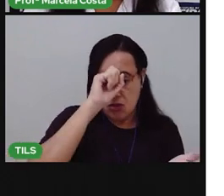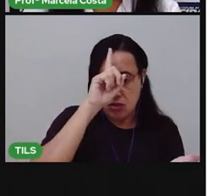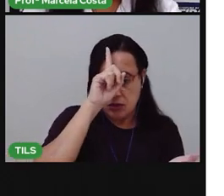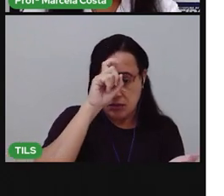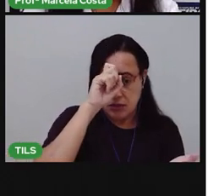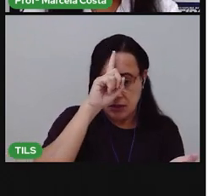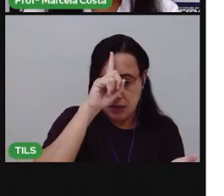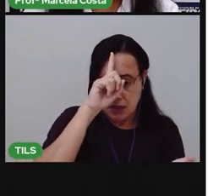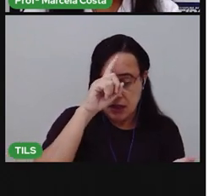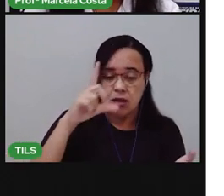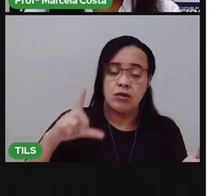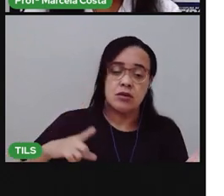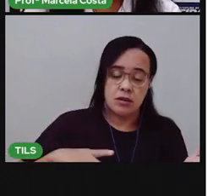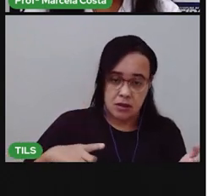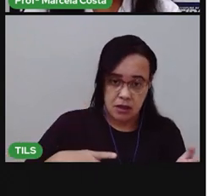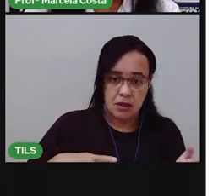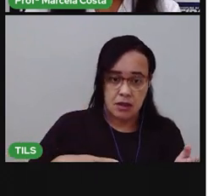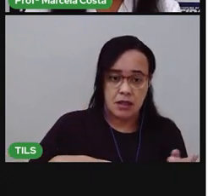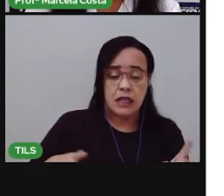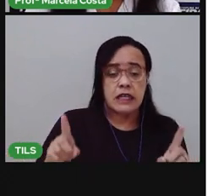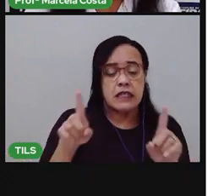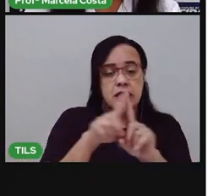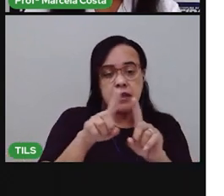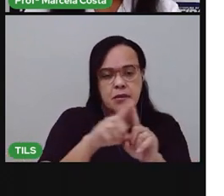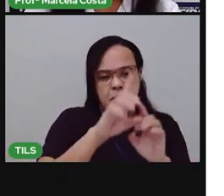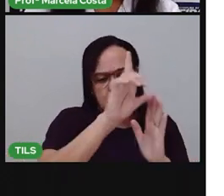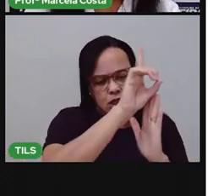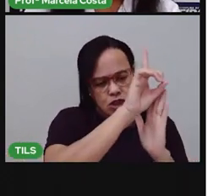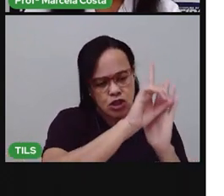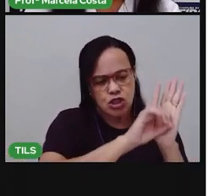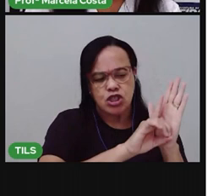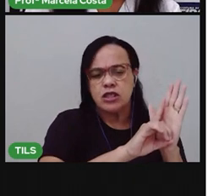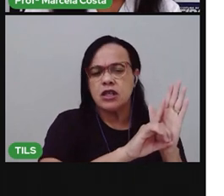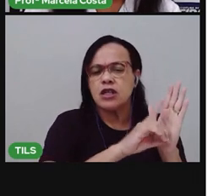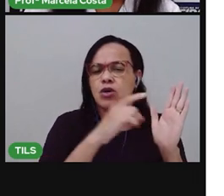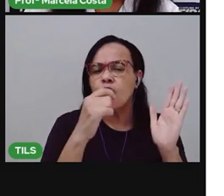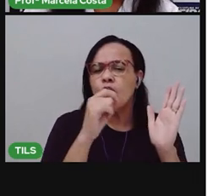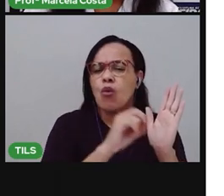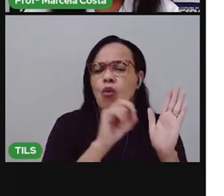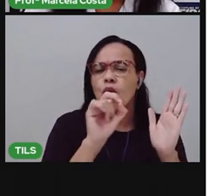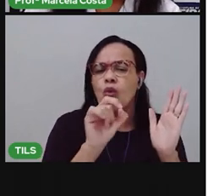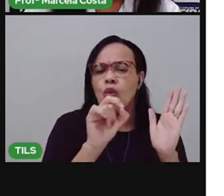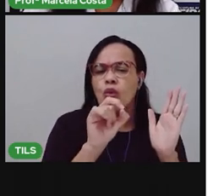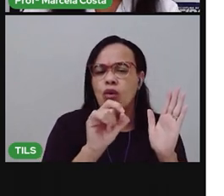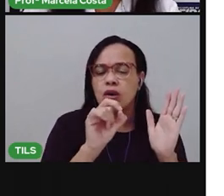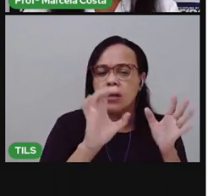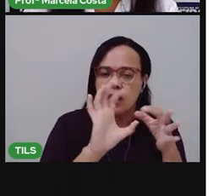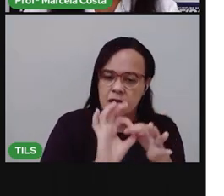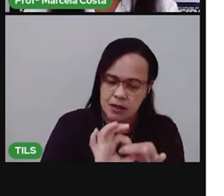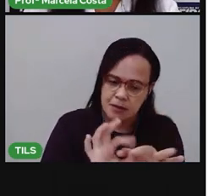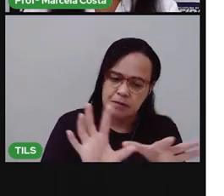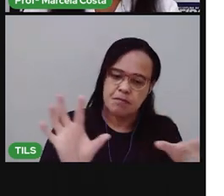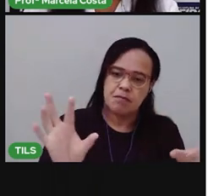Têm direito à liberdade, ao respeito e à dignidade.